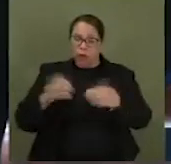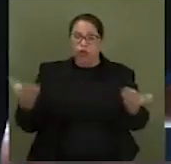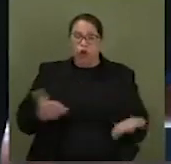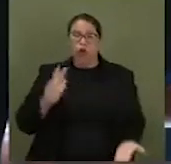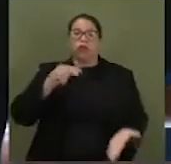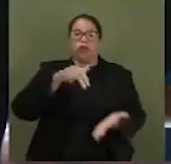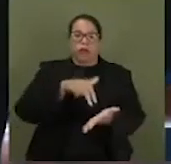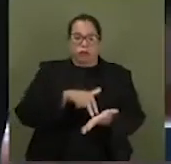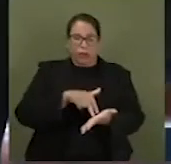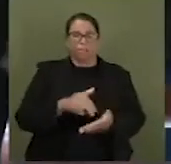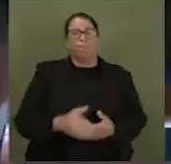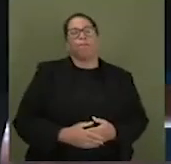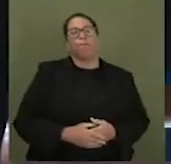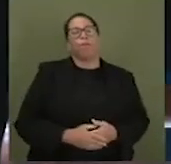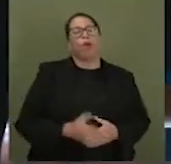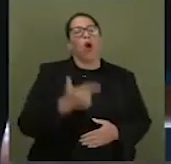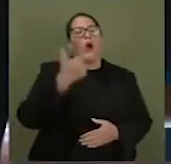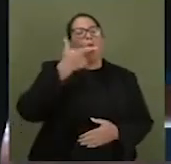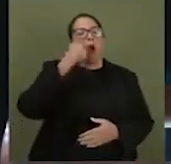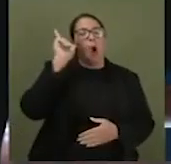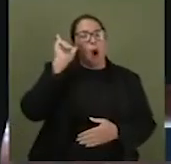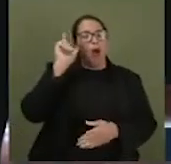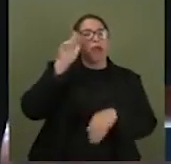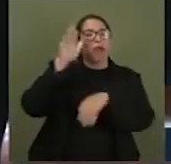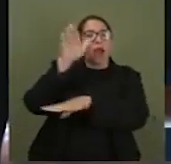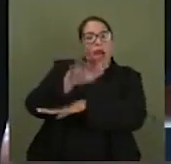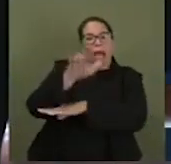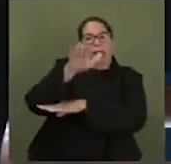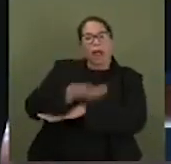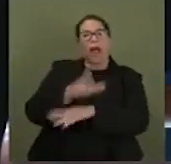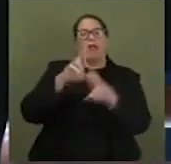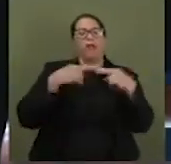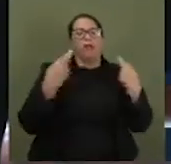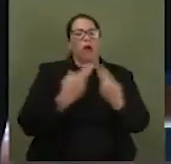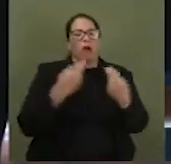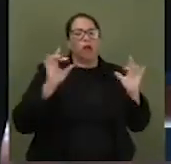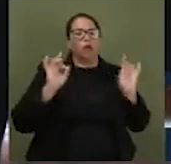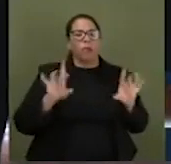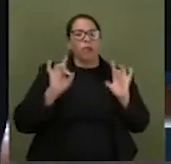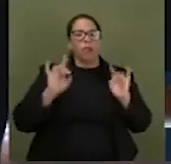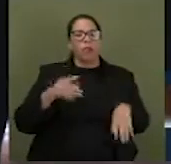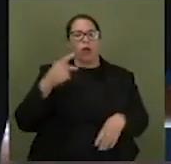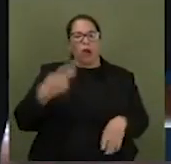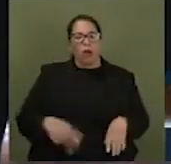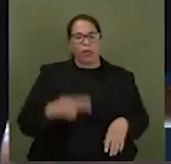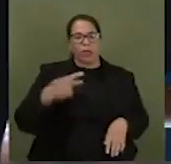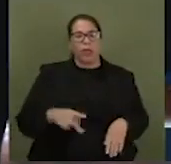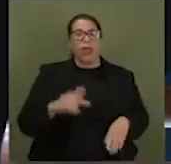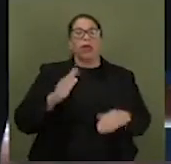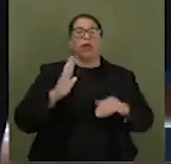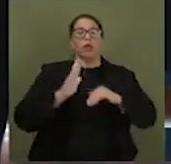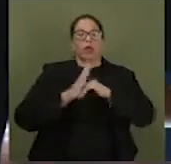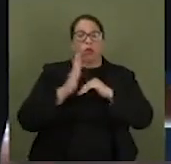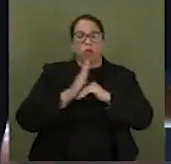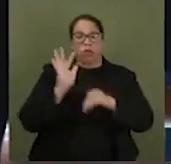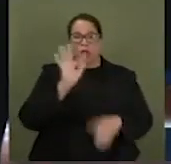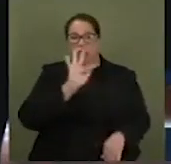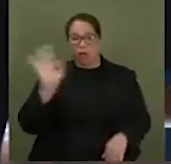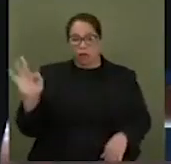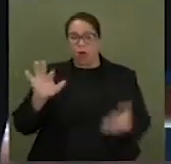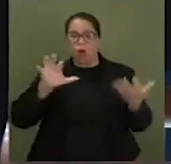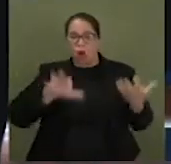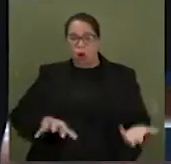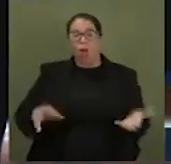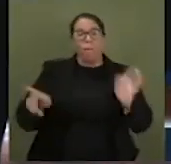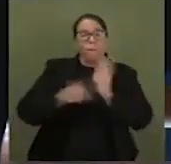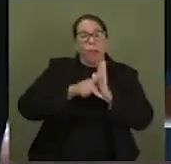Ontem à tarde, celebramos, em sessão especial, aqui na Casa do Povo, que para mim o Congresso é a